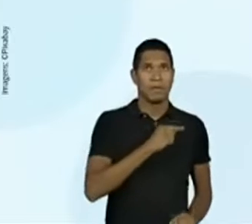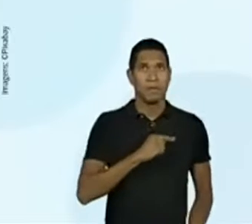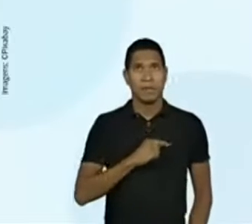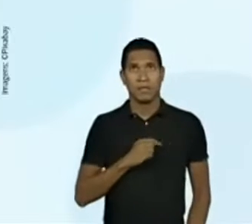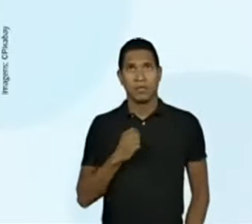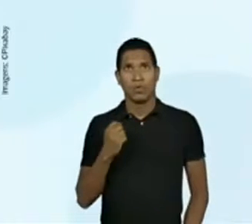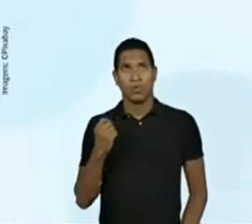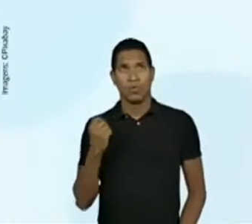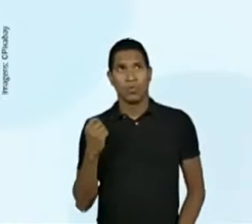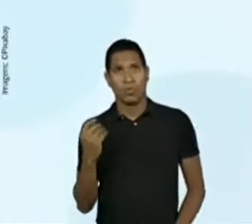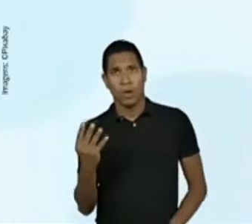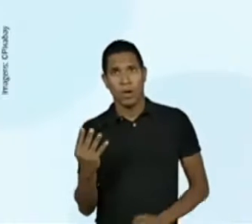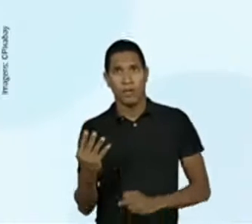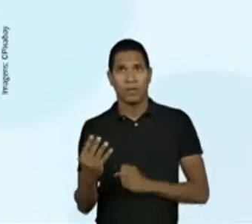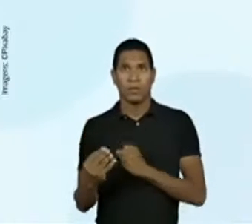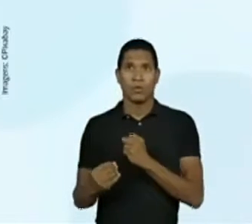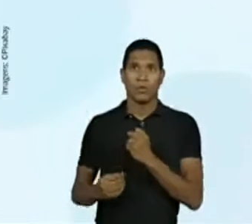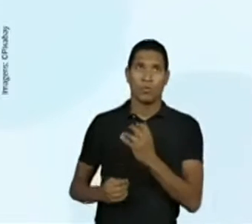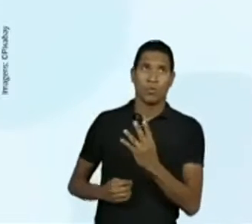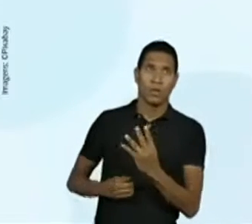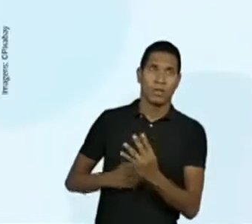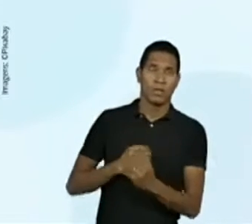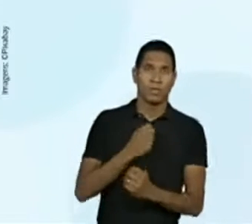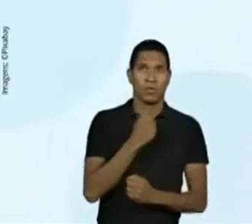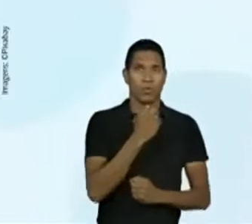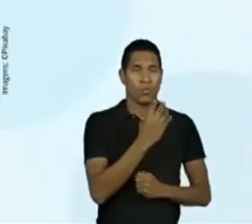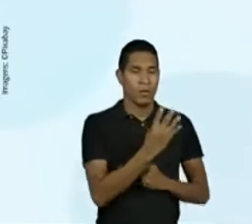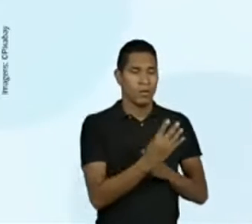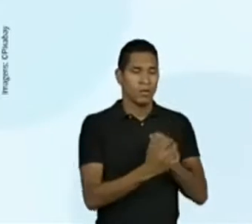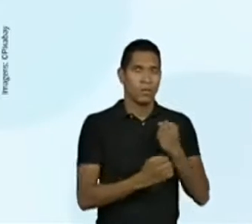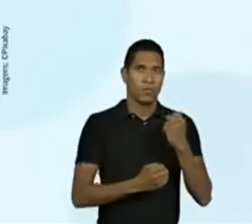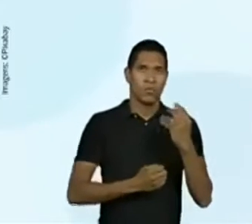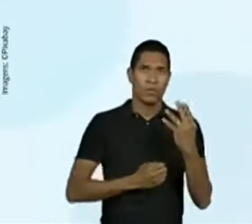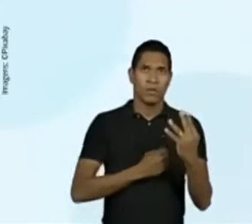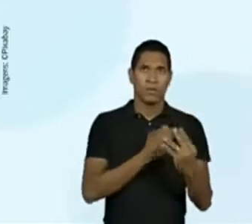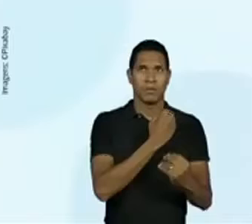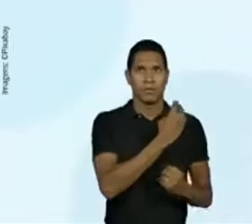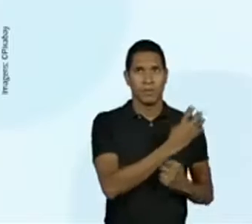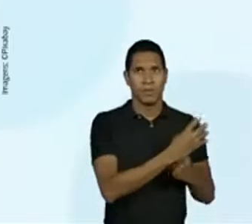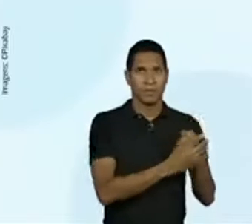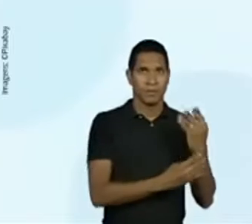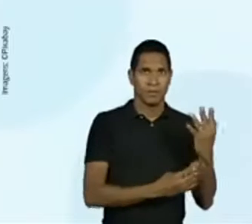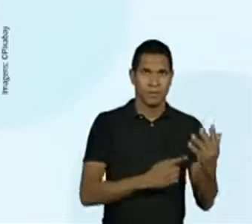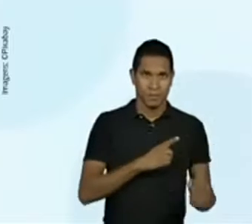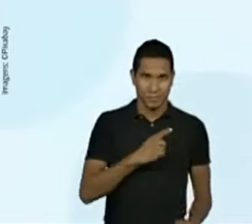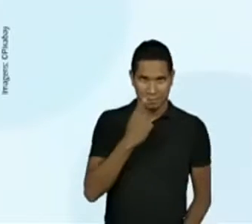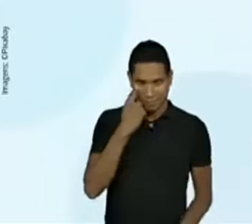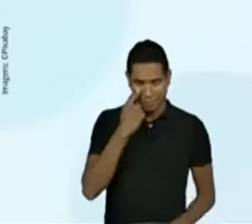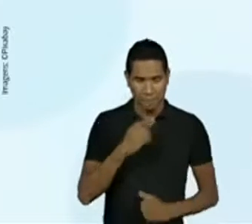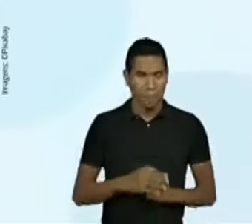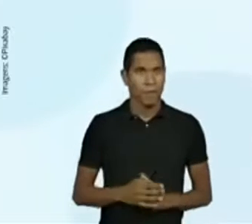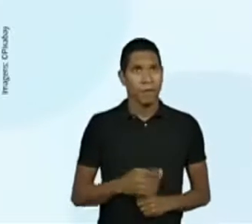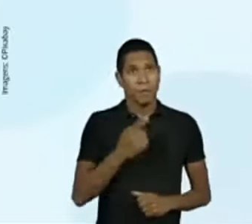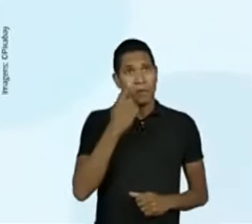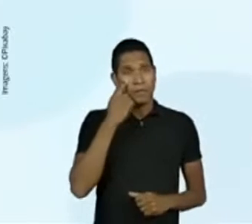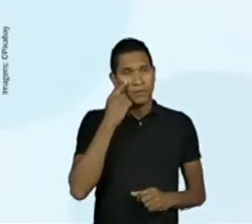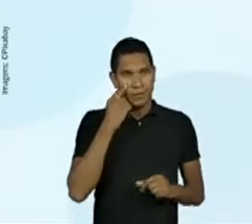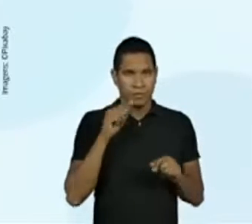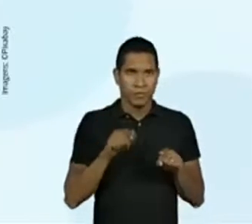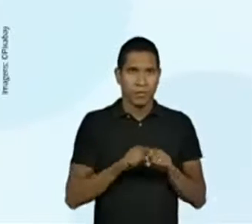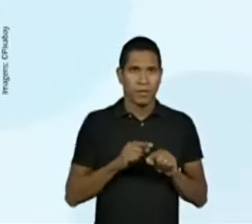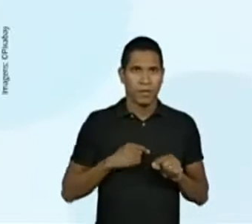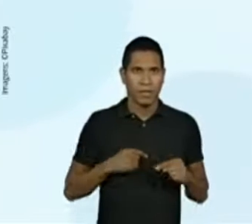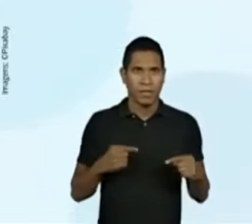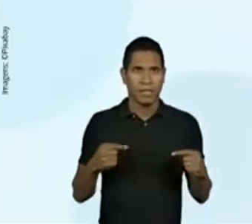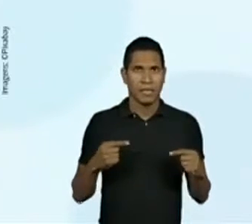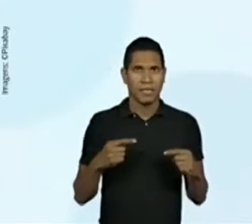Vamos, então, olhar para essas setas que estão aqui embaixo e vamos pensar no seguinte.